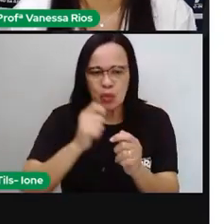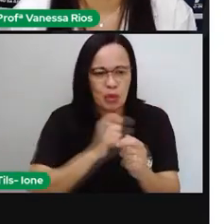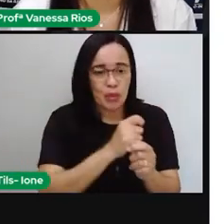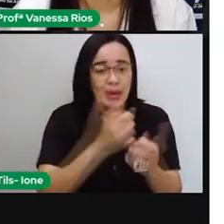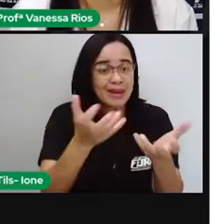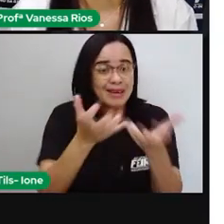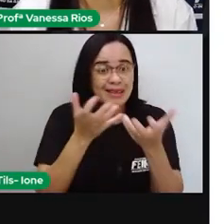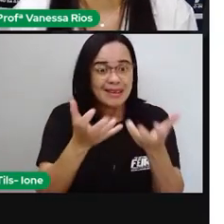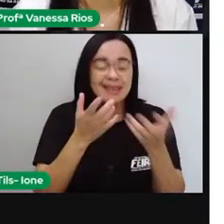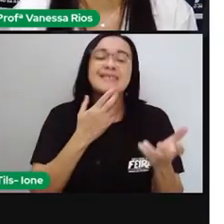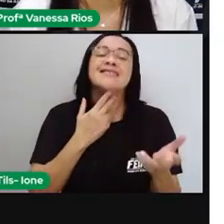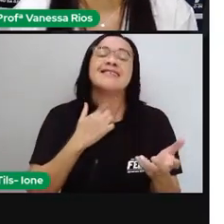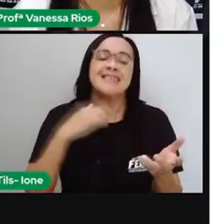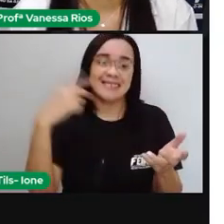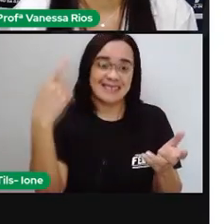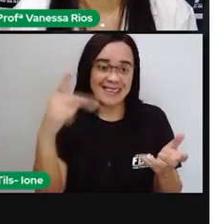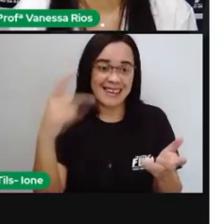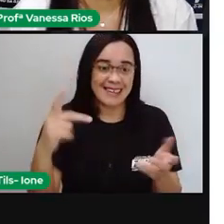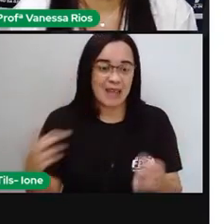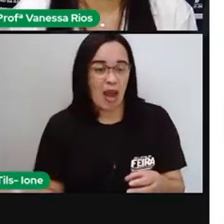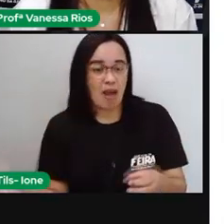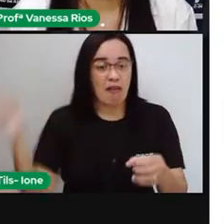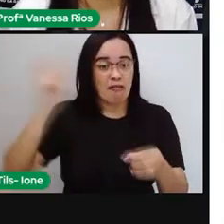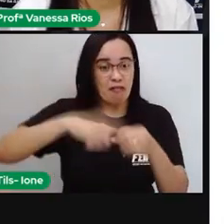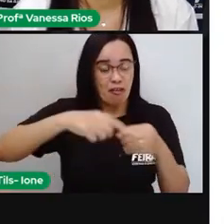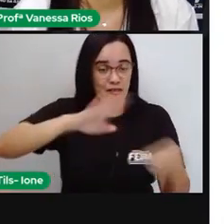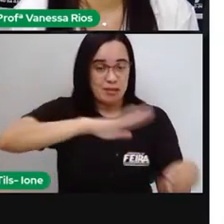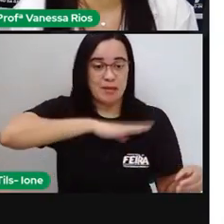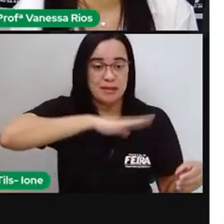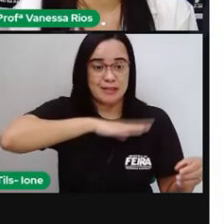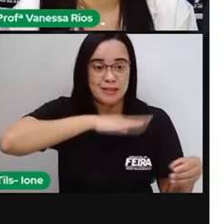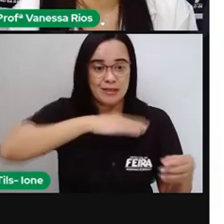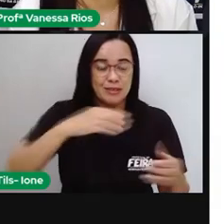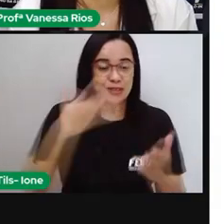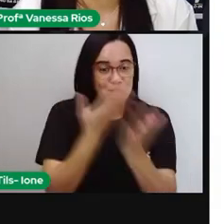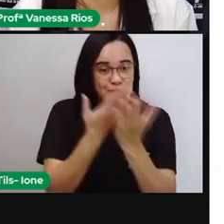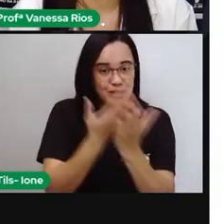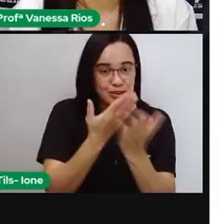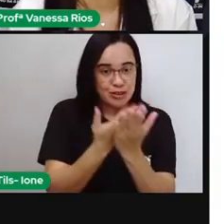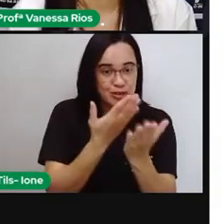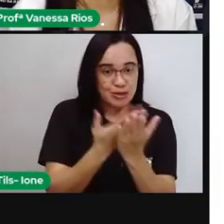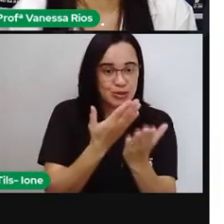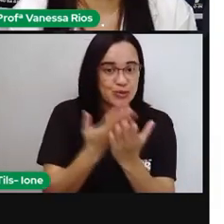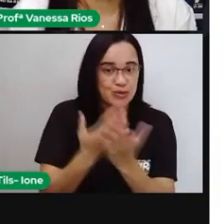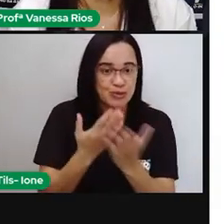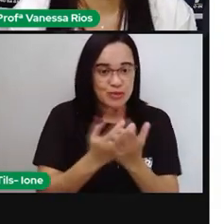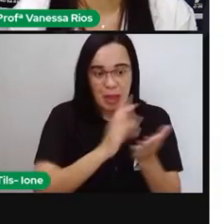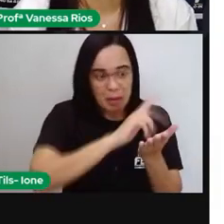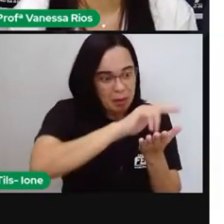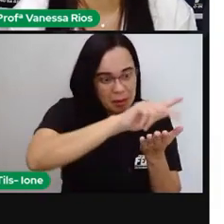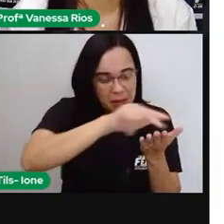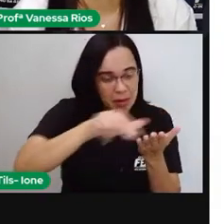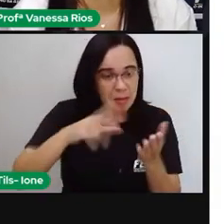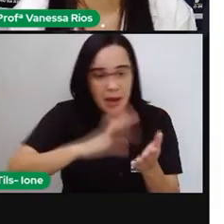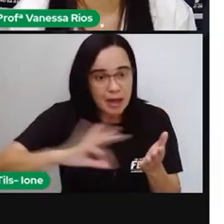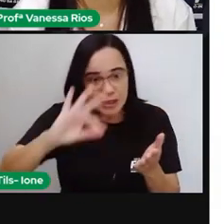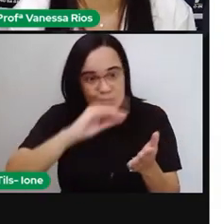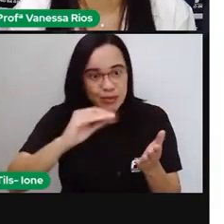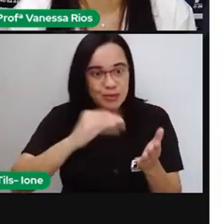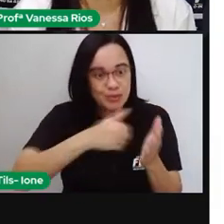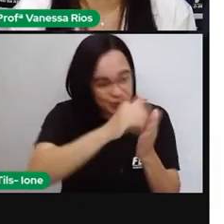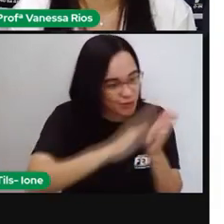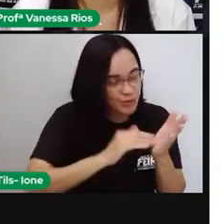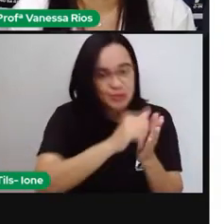Barcelona e estuda então na Academia Gali, que discutia as vanguardas modernas da arte e o incentivou a